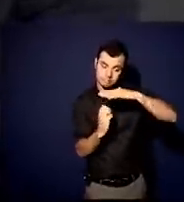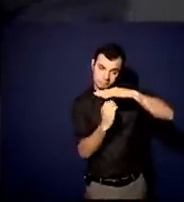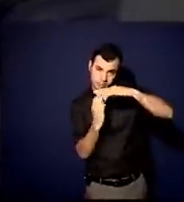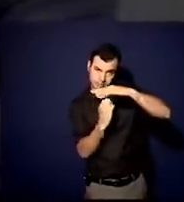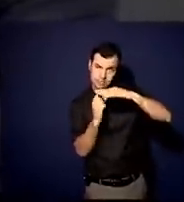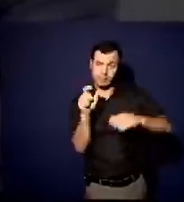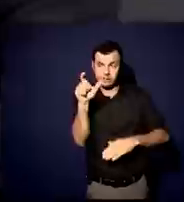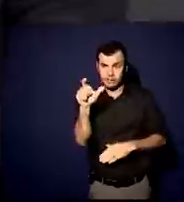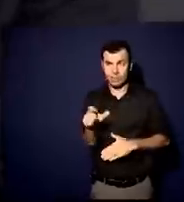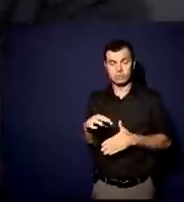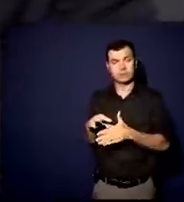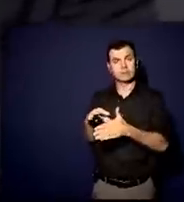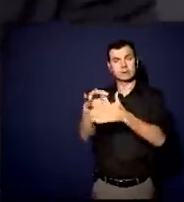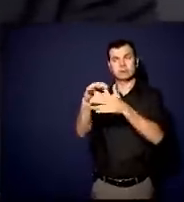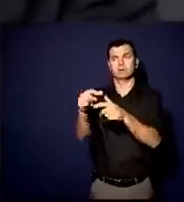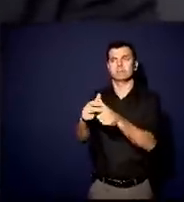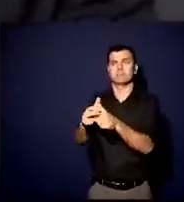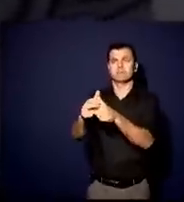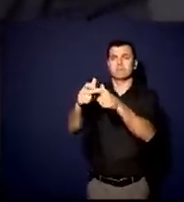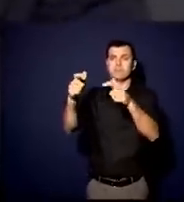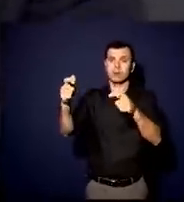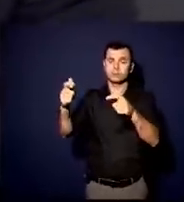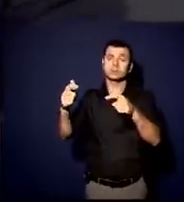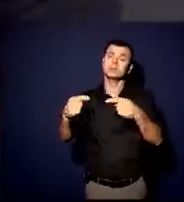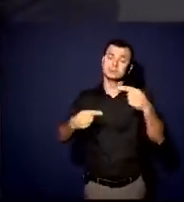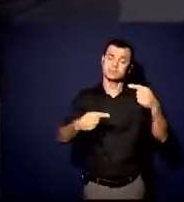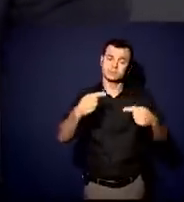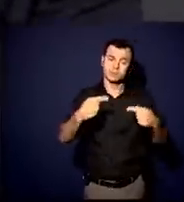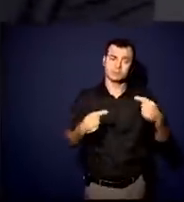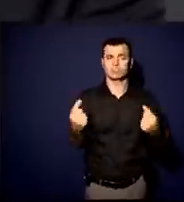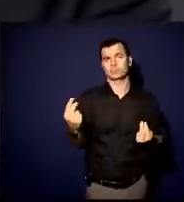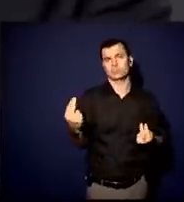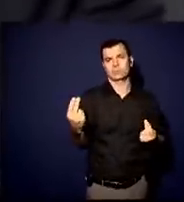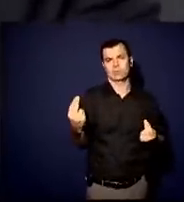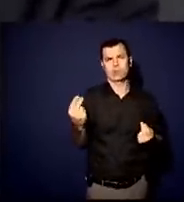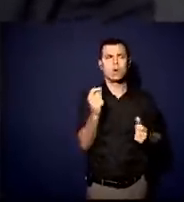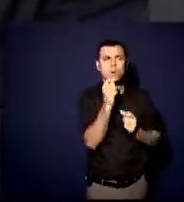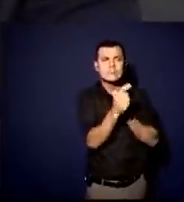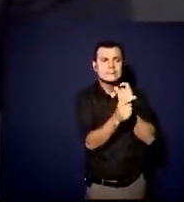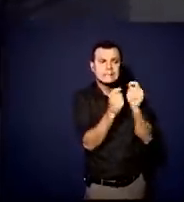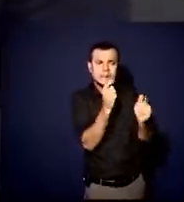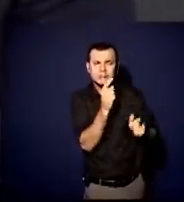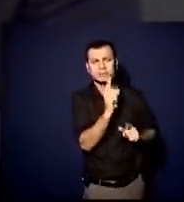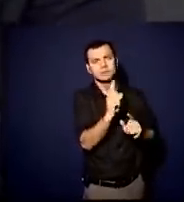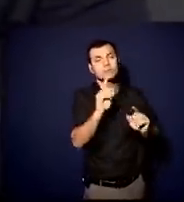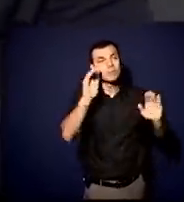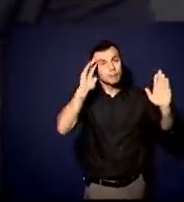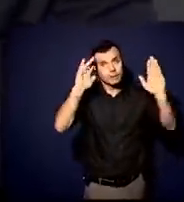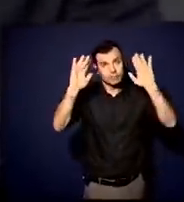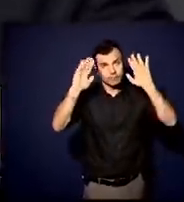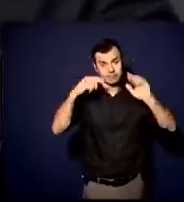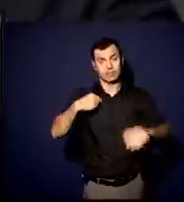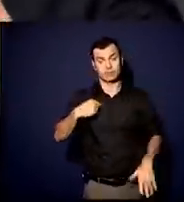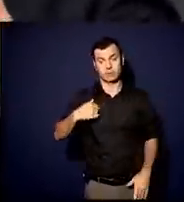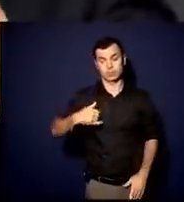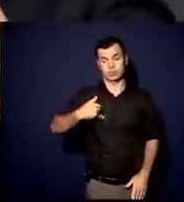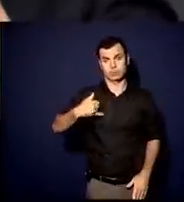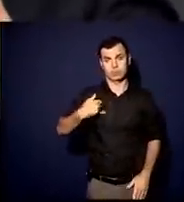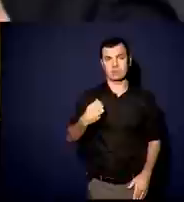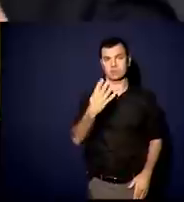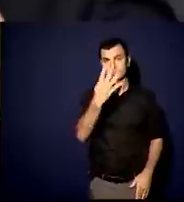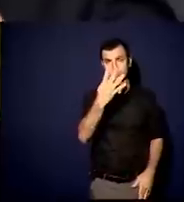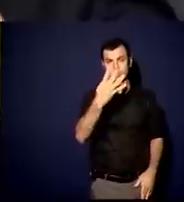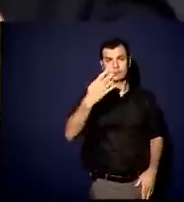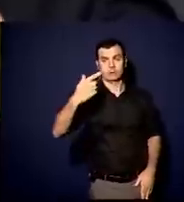E, na política, a mesma coisa. Não é uma crítica, mas uma reflexão. Eu estou com 42 anos. Dos meus 42,